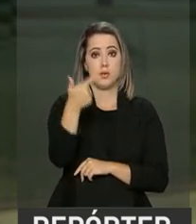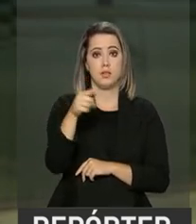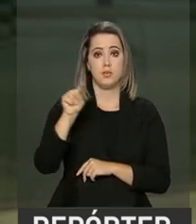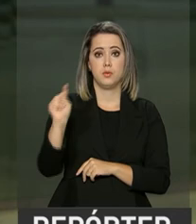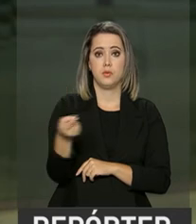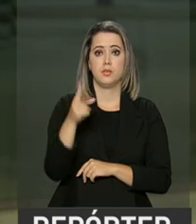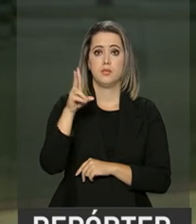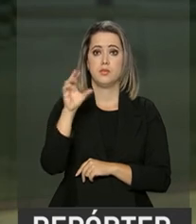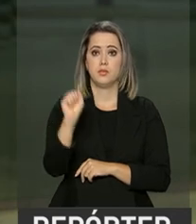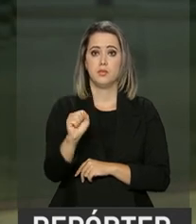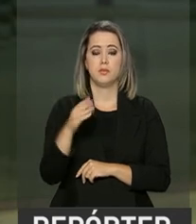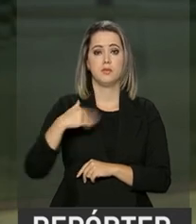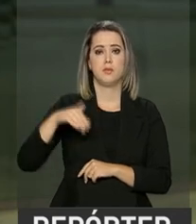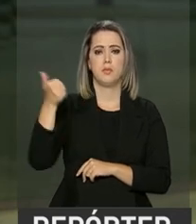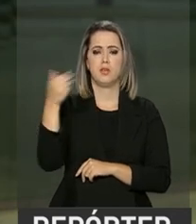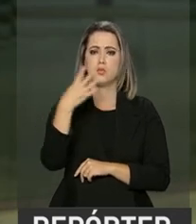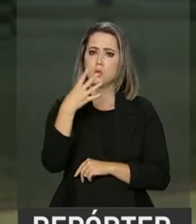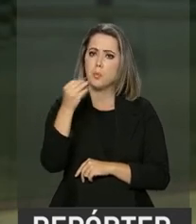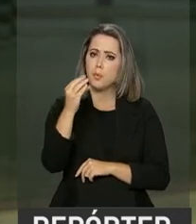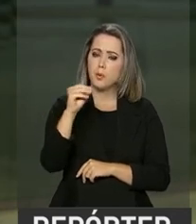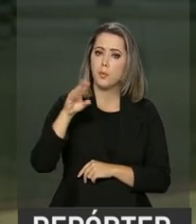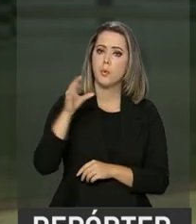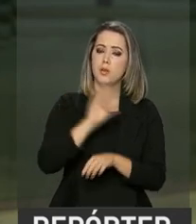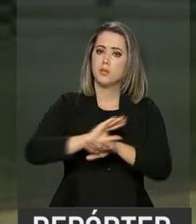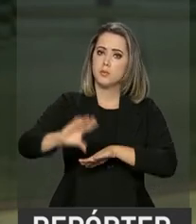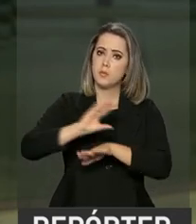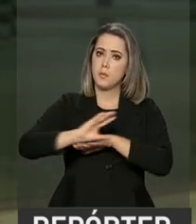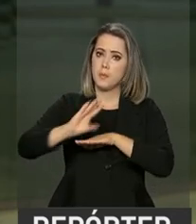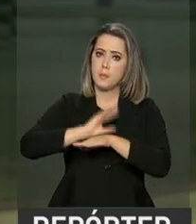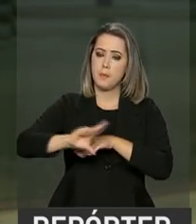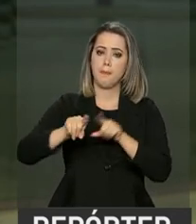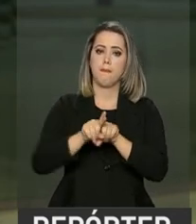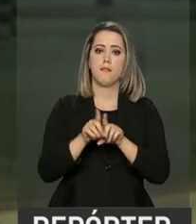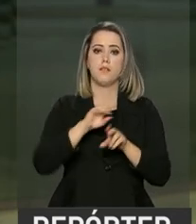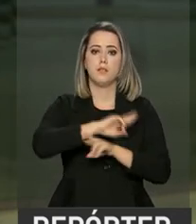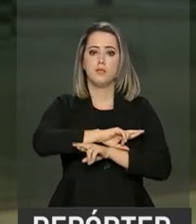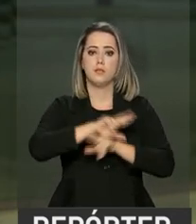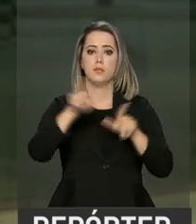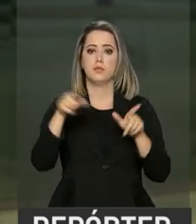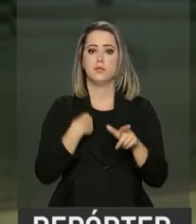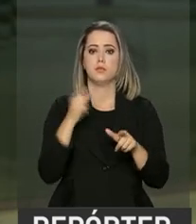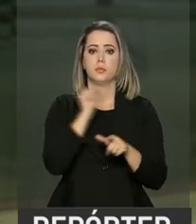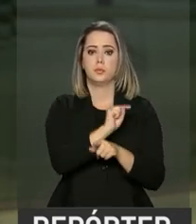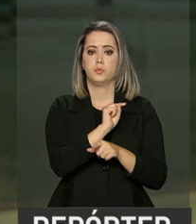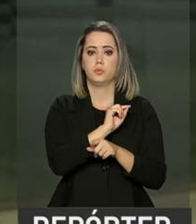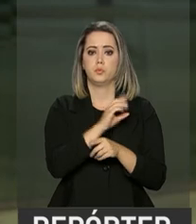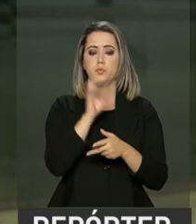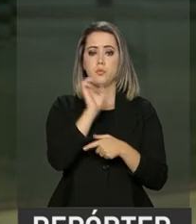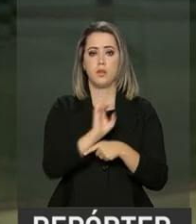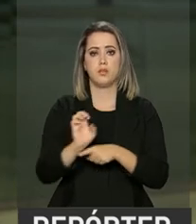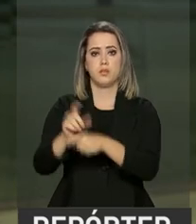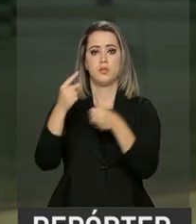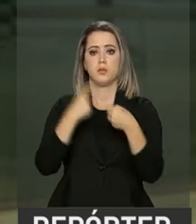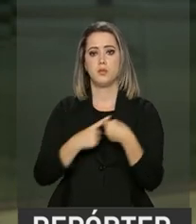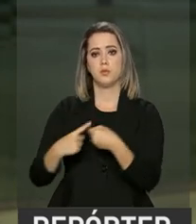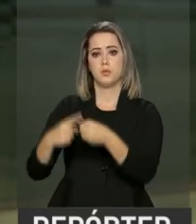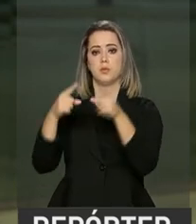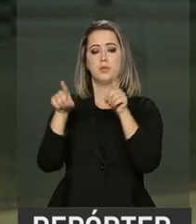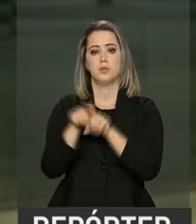de 1.400 cursos de 63 instituições federais e estaduais. Mais de